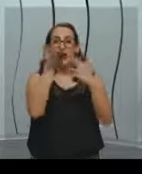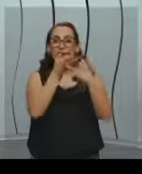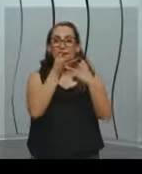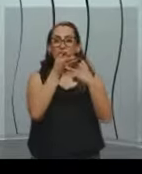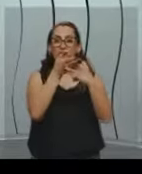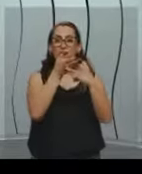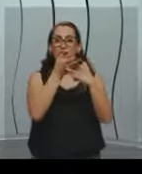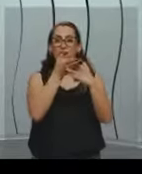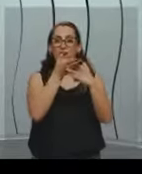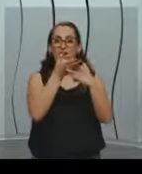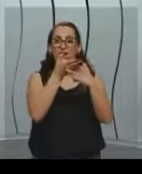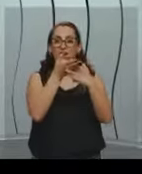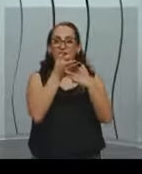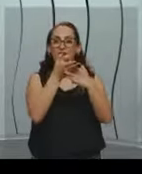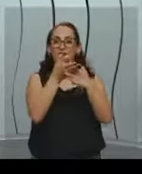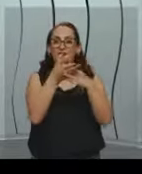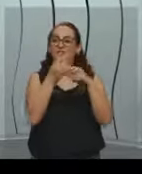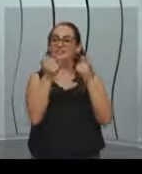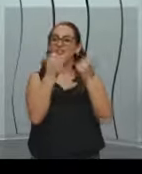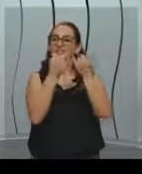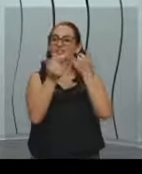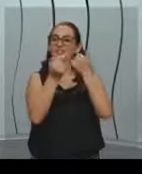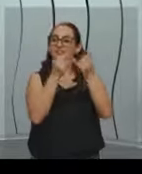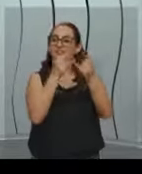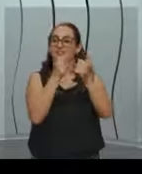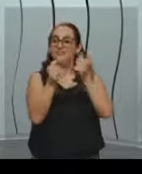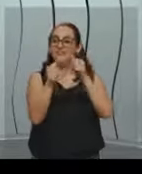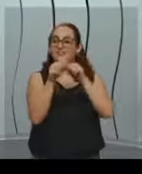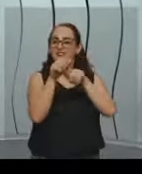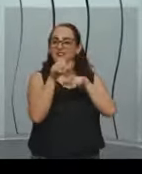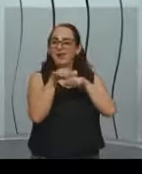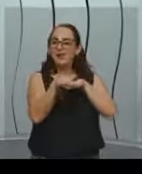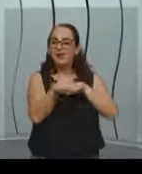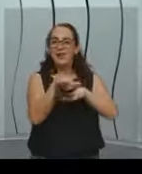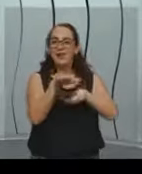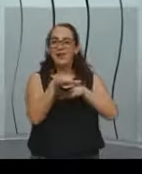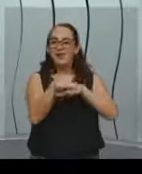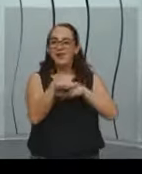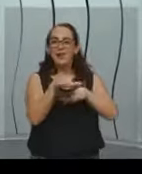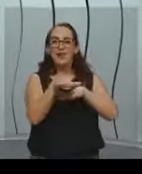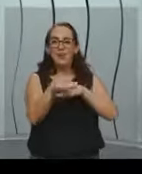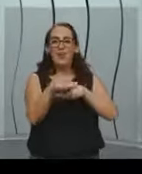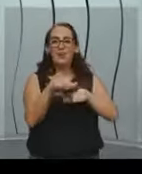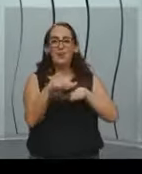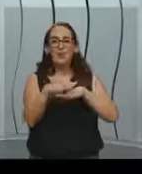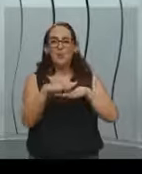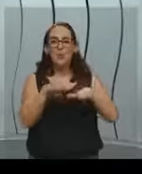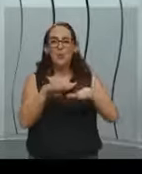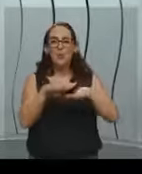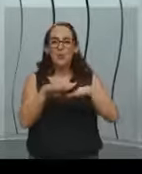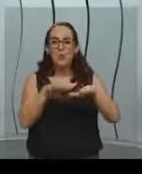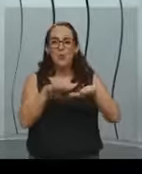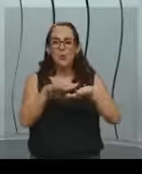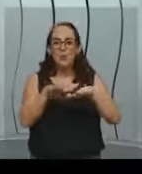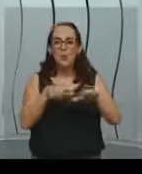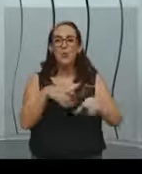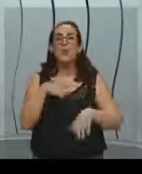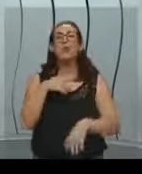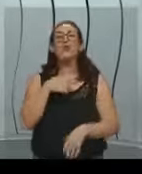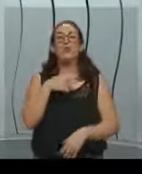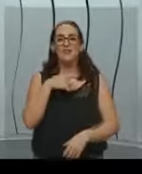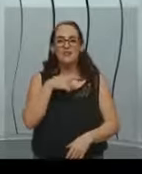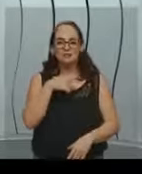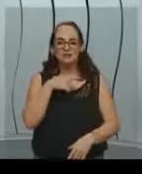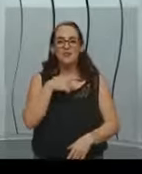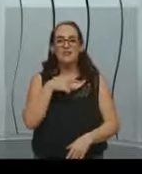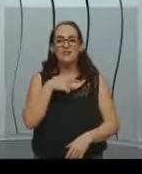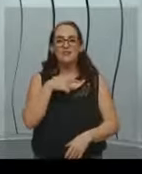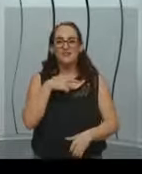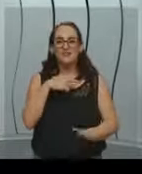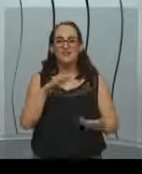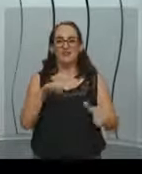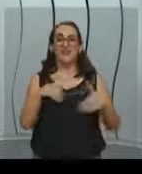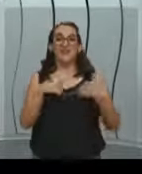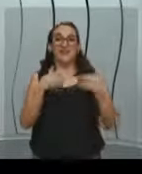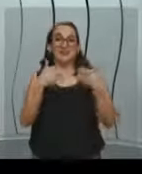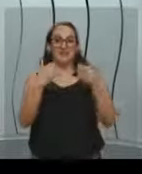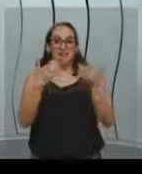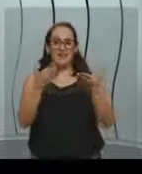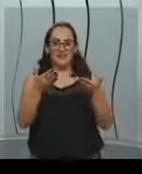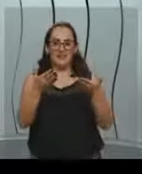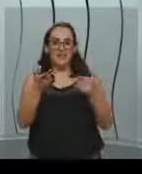falha genética, hein? Faz a gente encergar aí o cinema. Então, esse primeiro